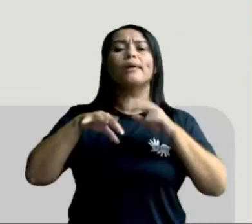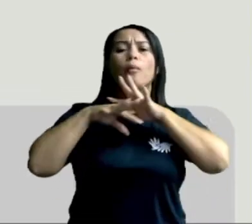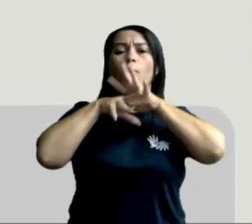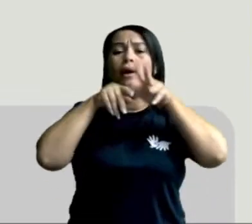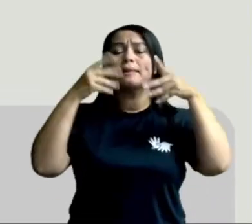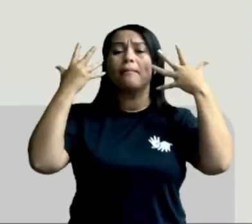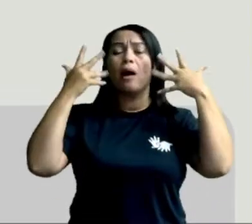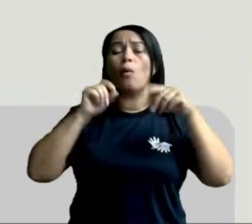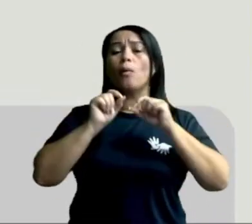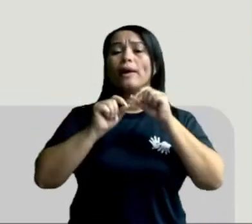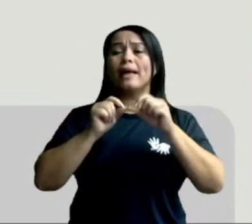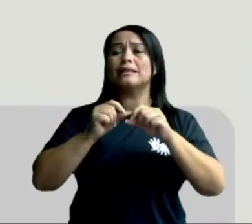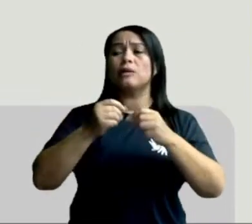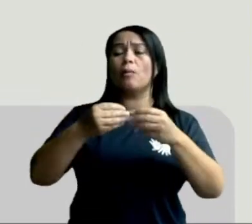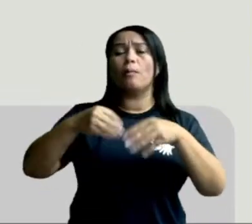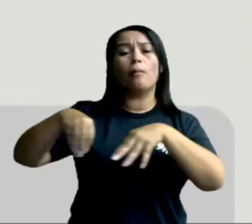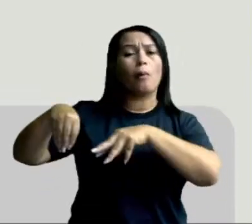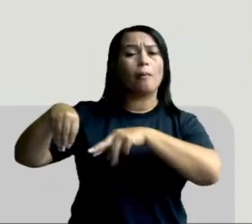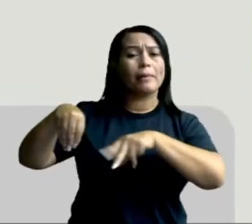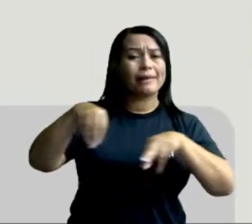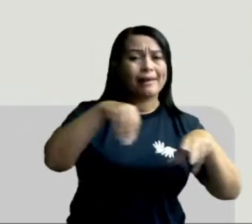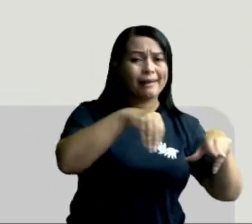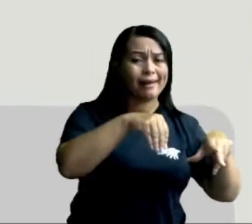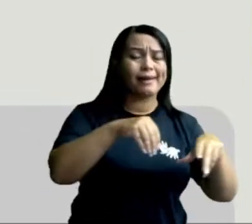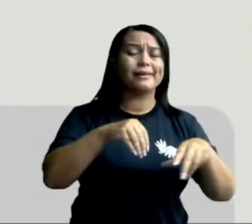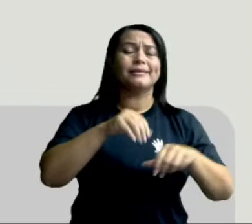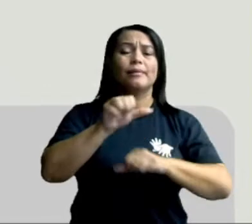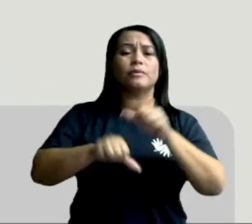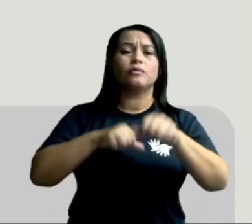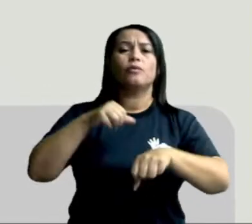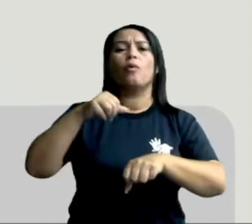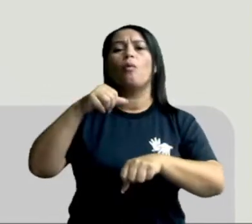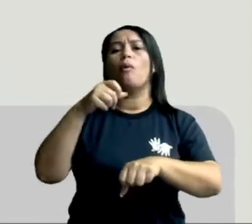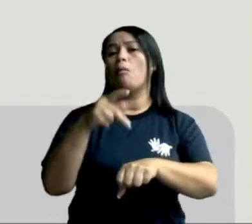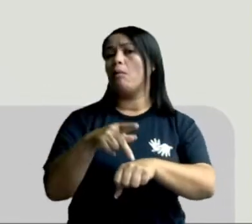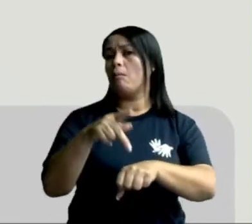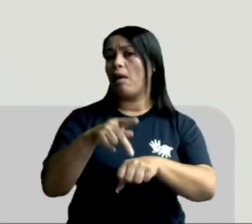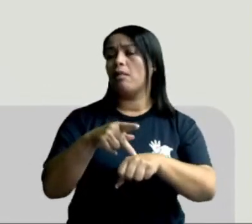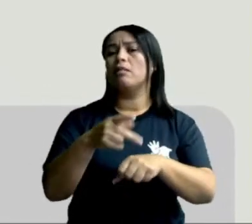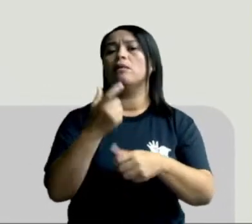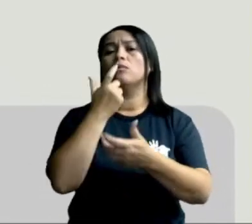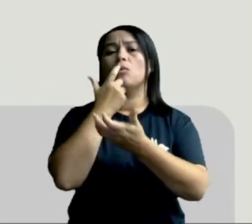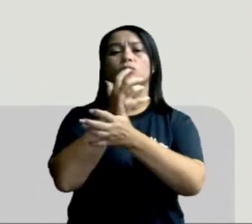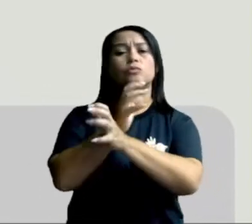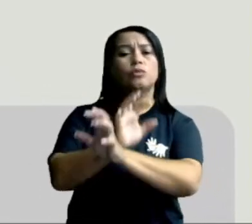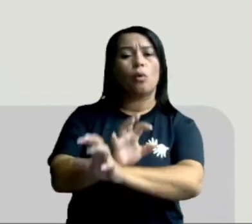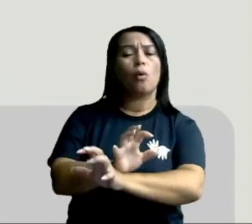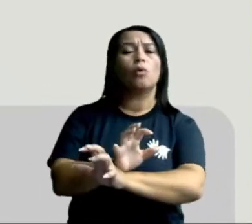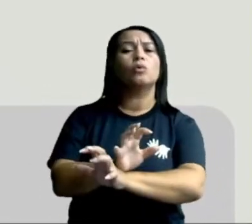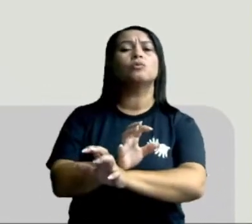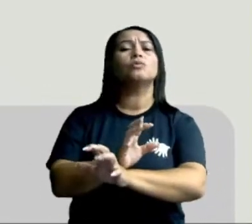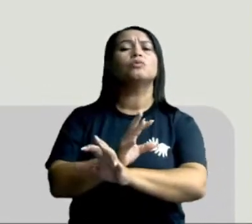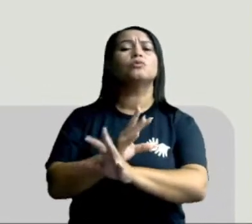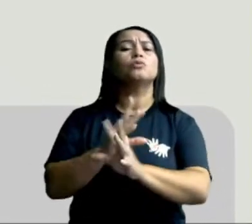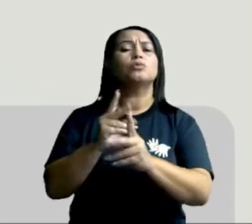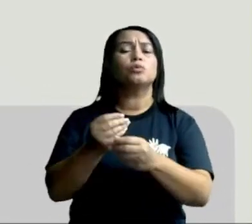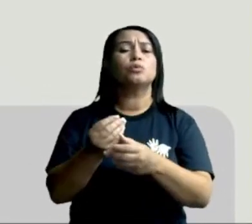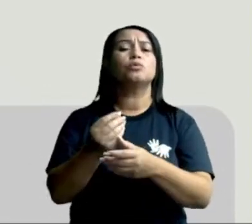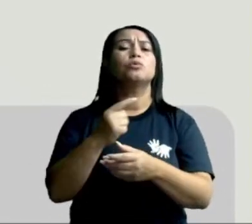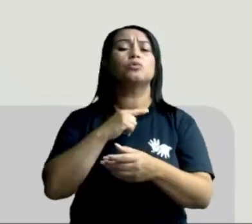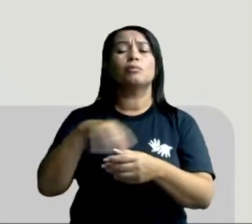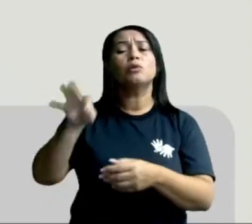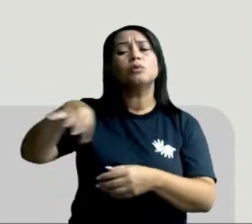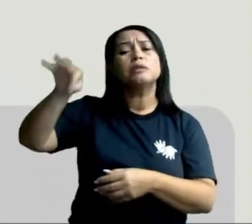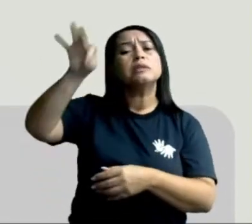que formam as rochas. Então, as carapaças, os ossos, o esqueleto externo dos